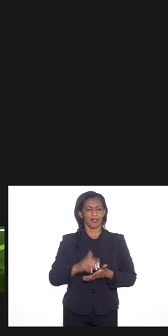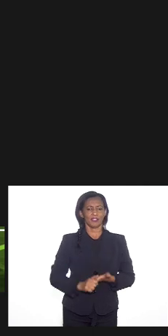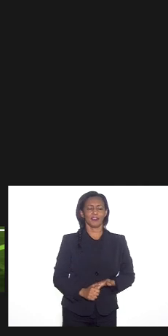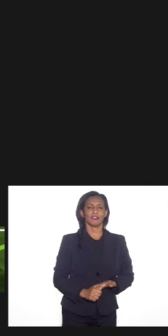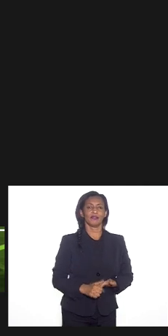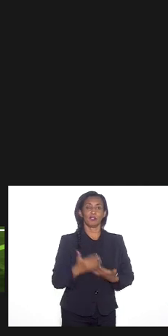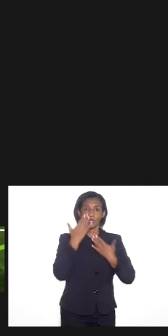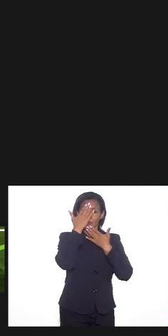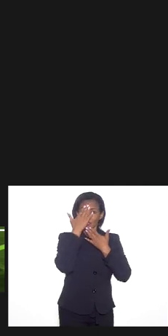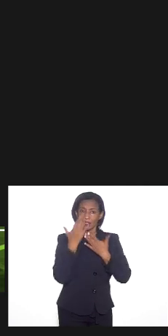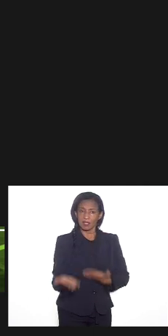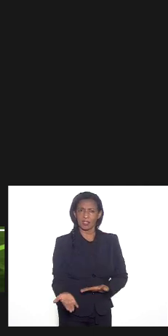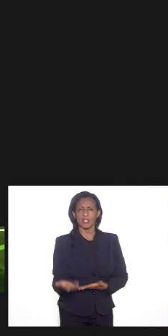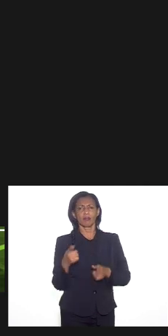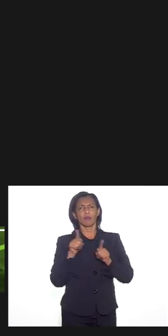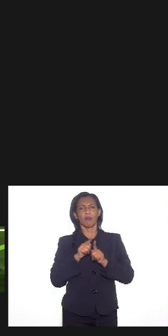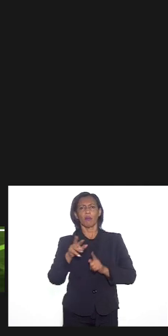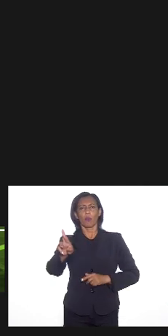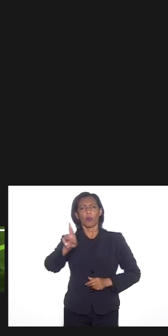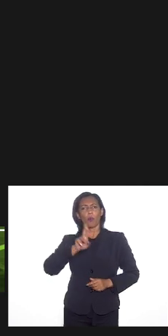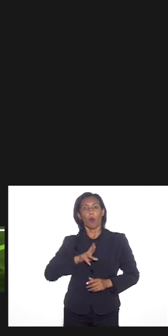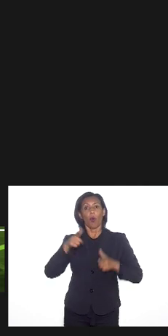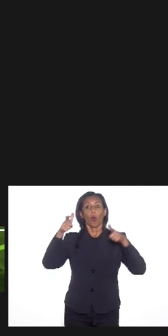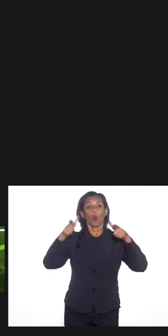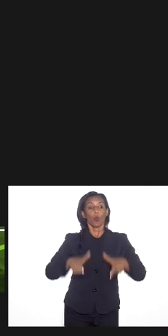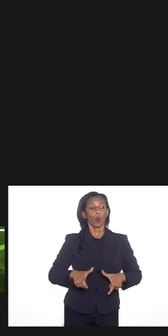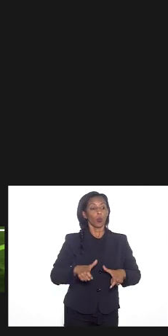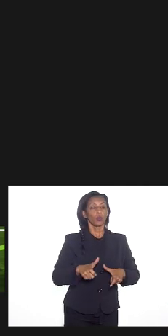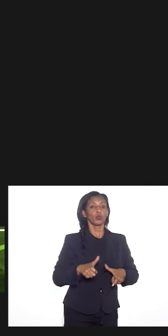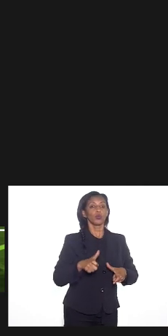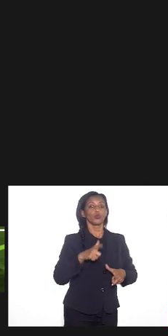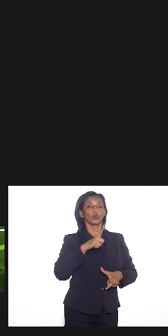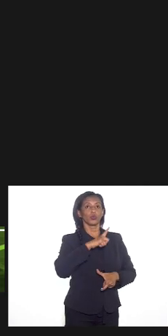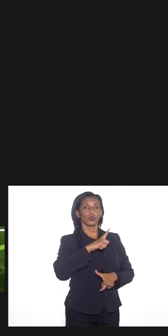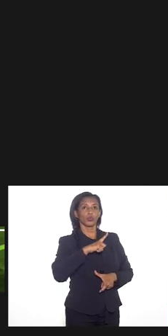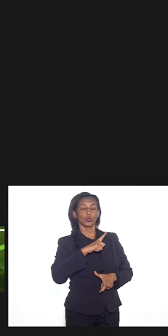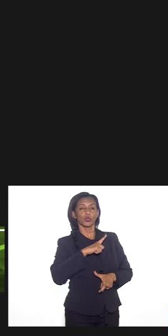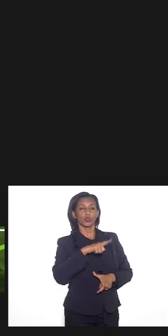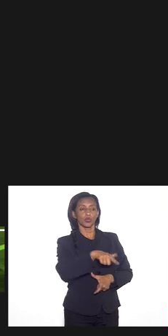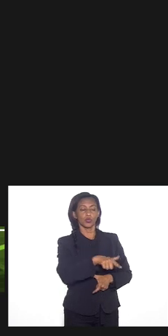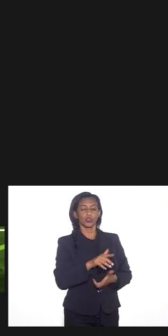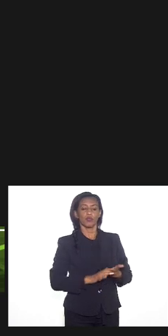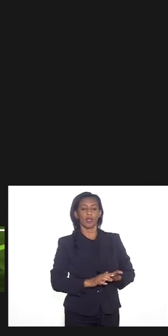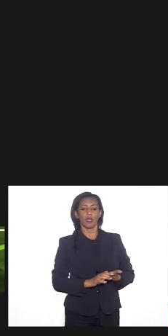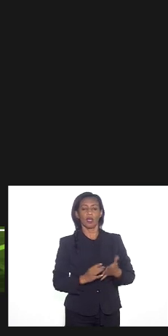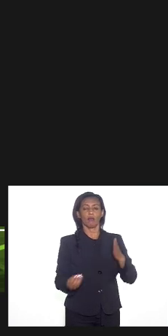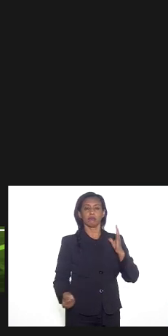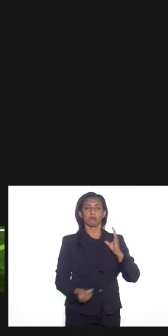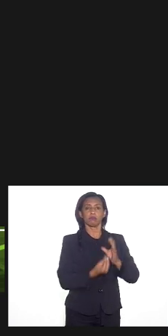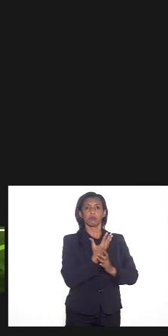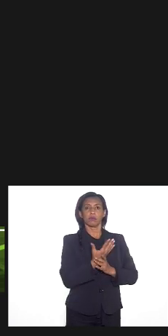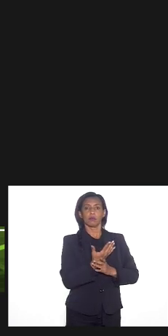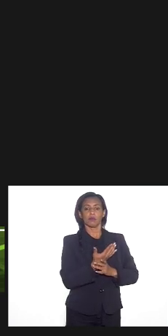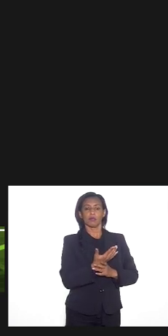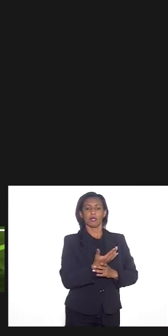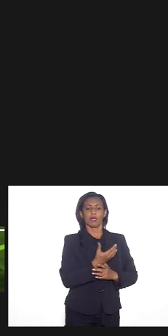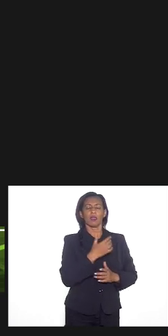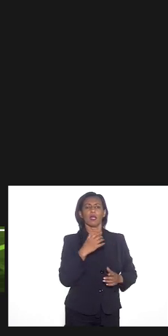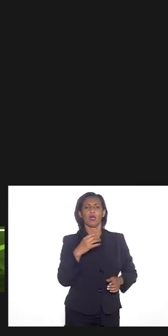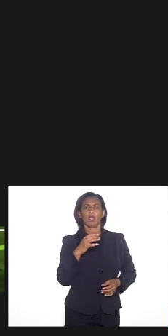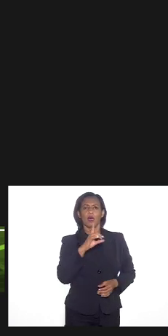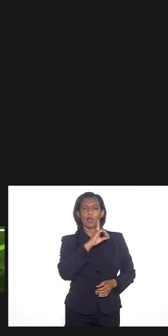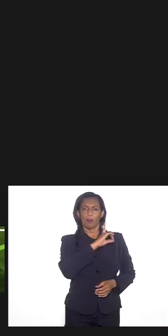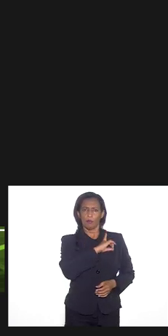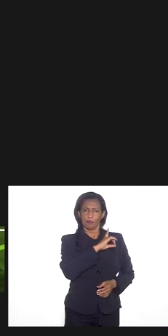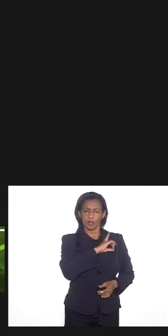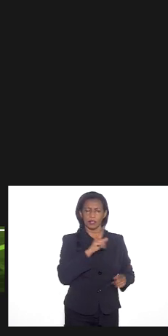agradecemos o feedback também de onde houver necessidade se tiver havido um recrudescimento a SSP também estará atenta